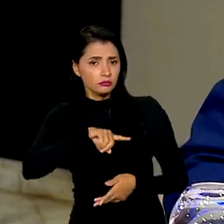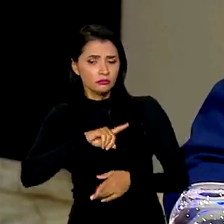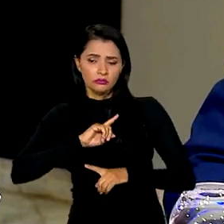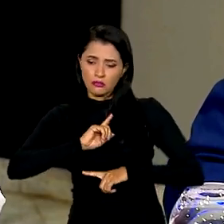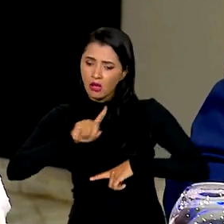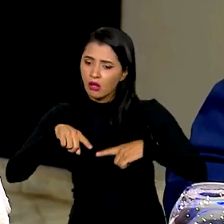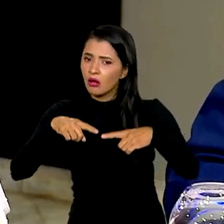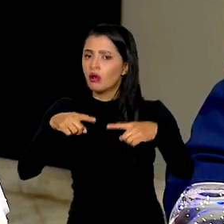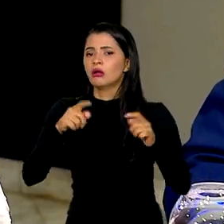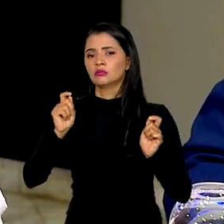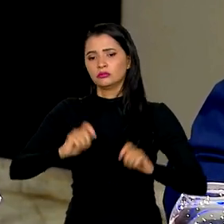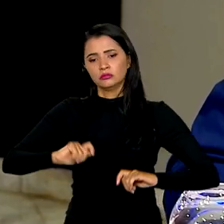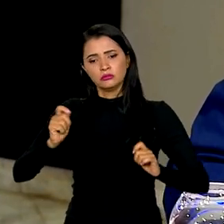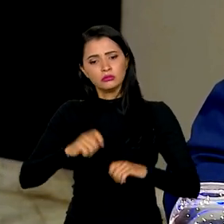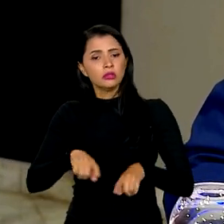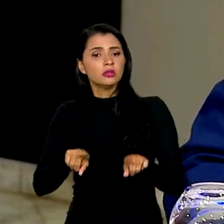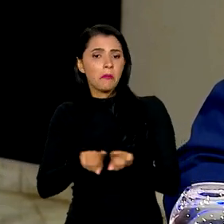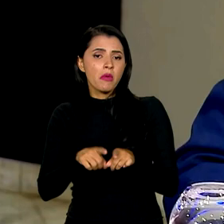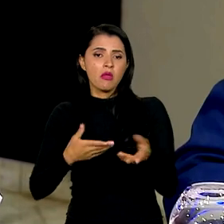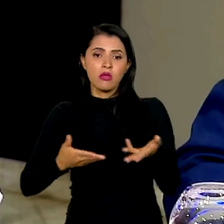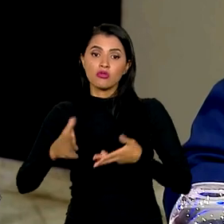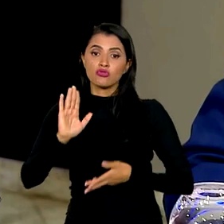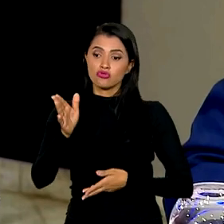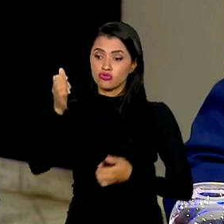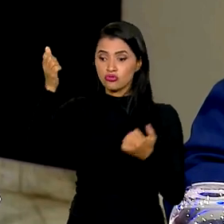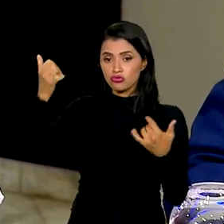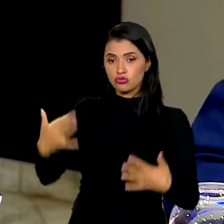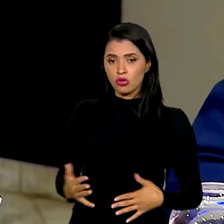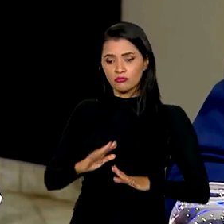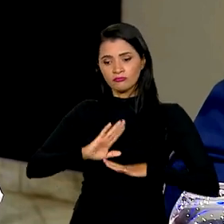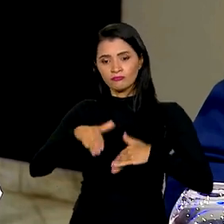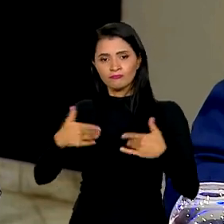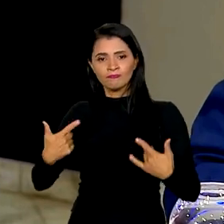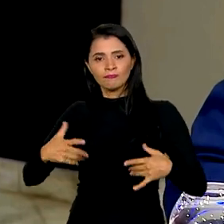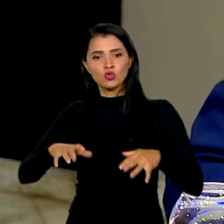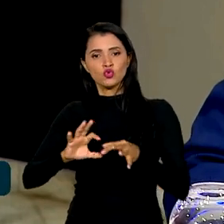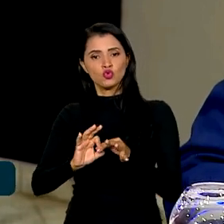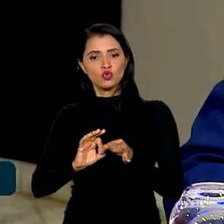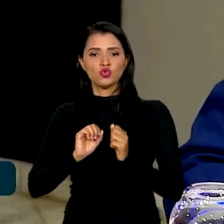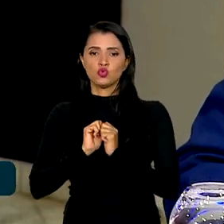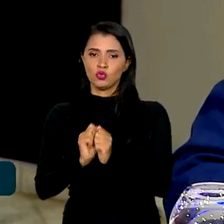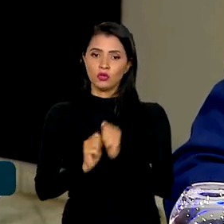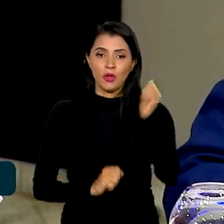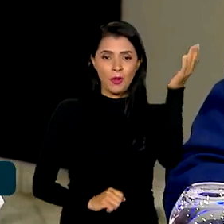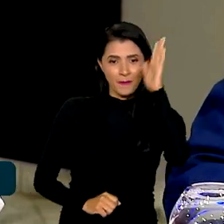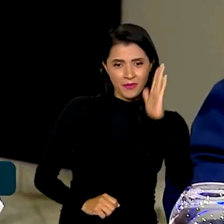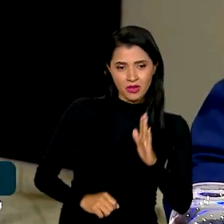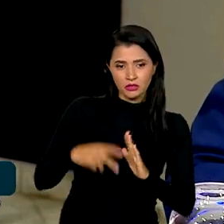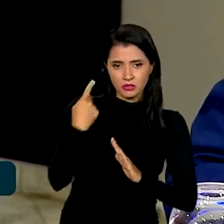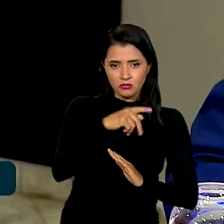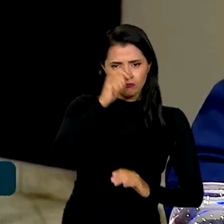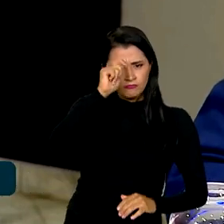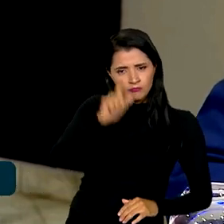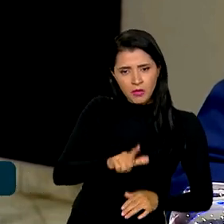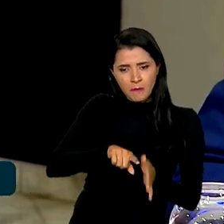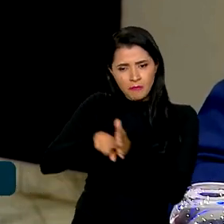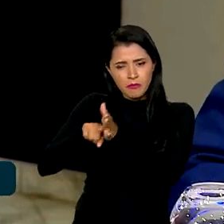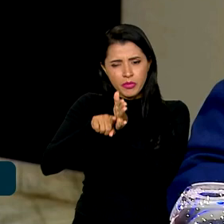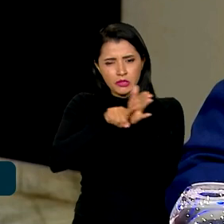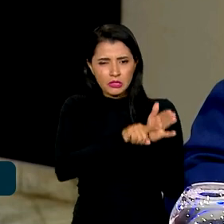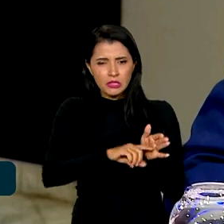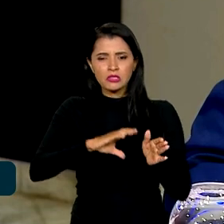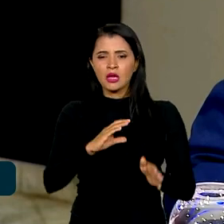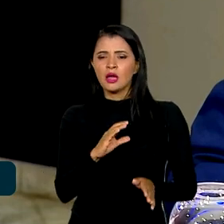avançarmos. E como eu disse, desenvolvimento conjunto, o Brasil com a sua expertise em pesquisa